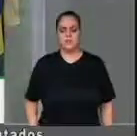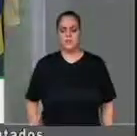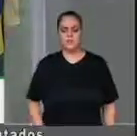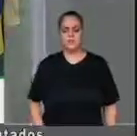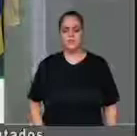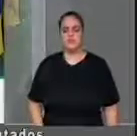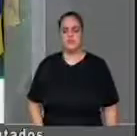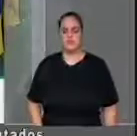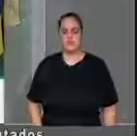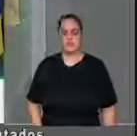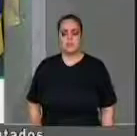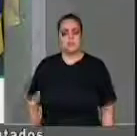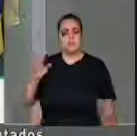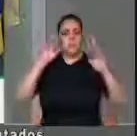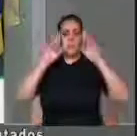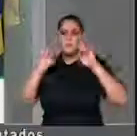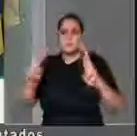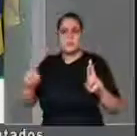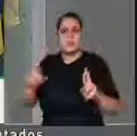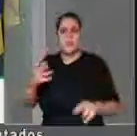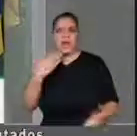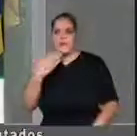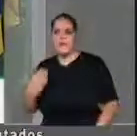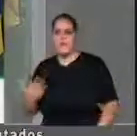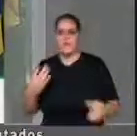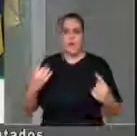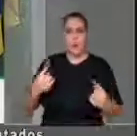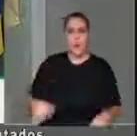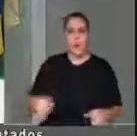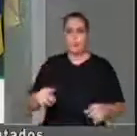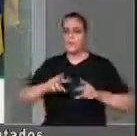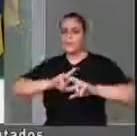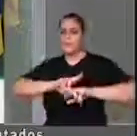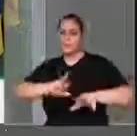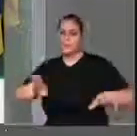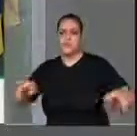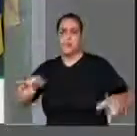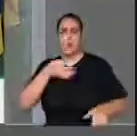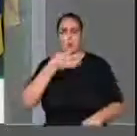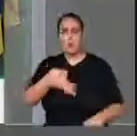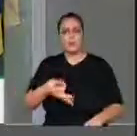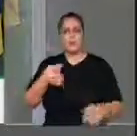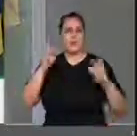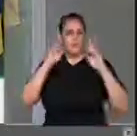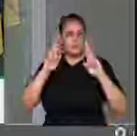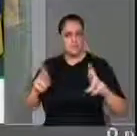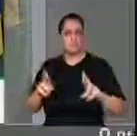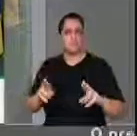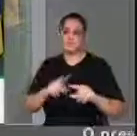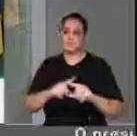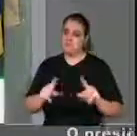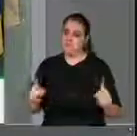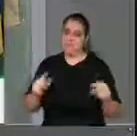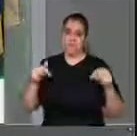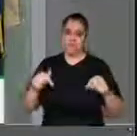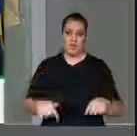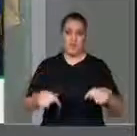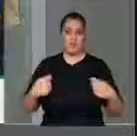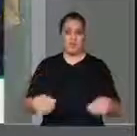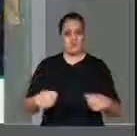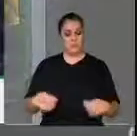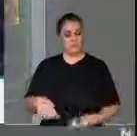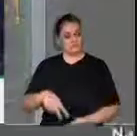a oposição, respeito ideologias contrárias, mas eu acho que nós aqui temos que ter realmente um